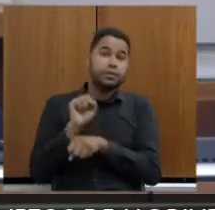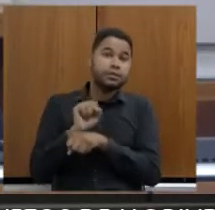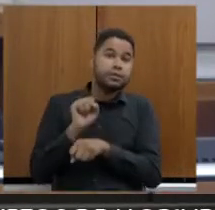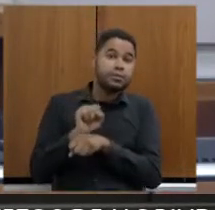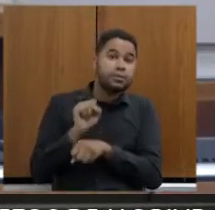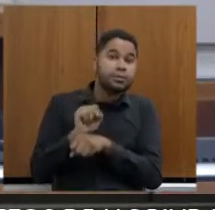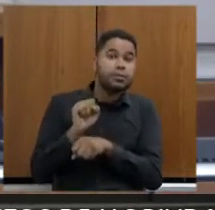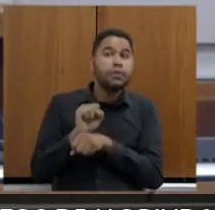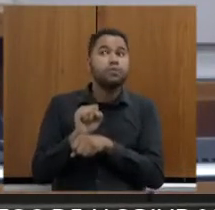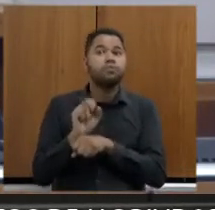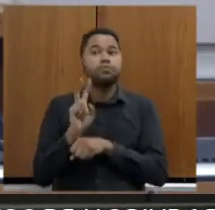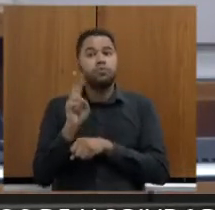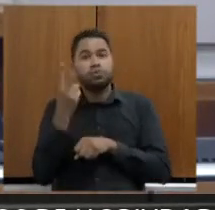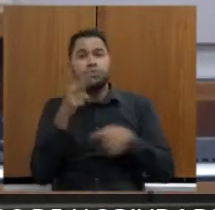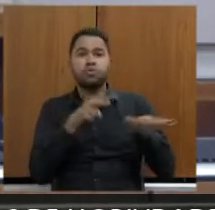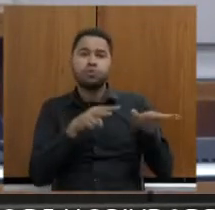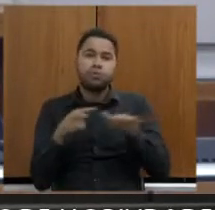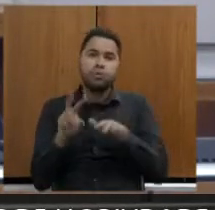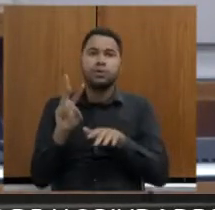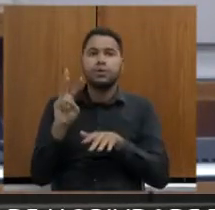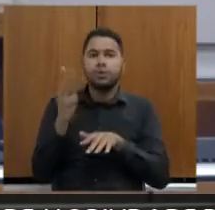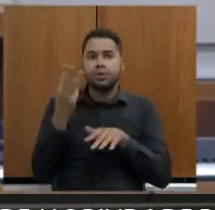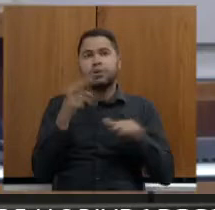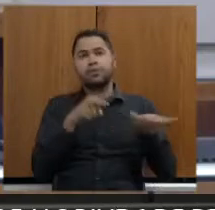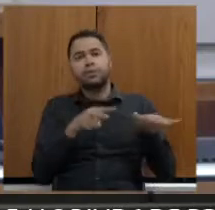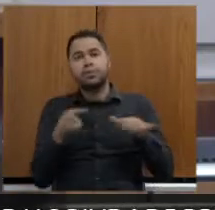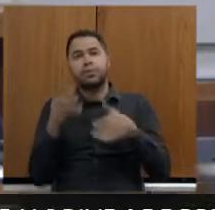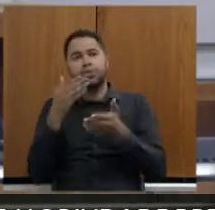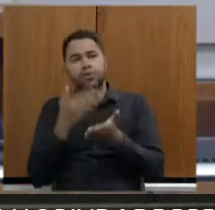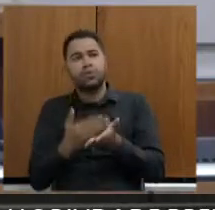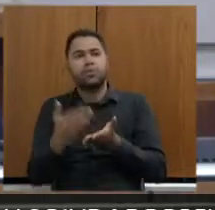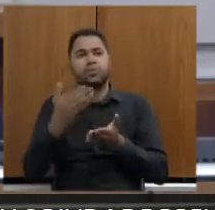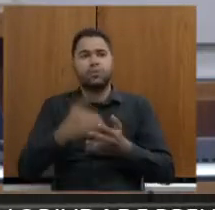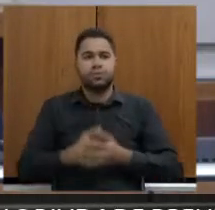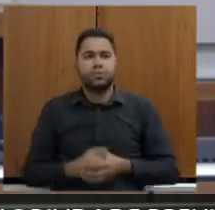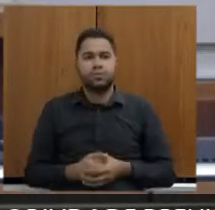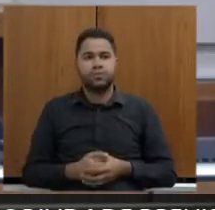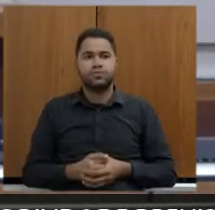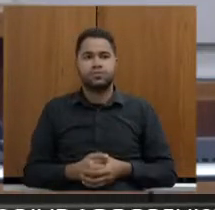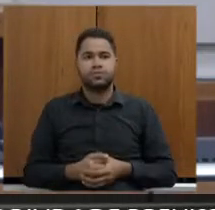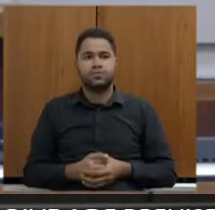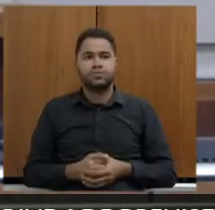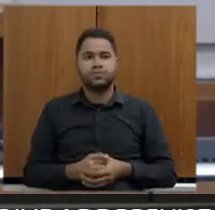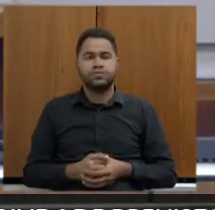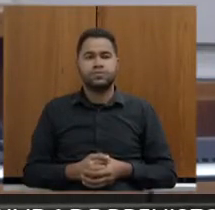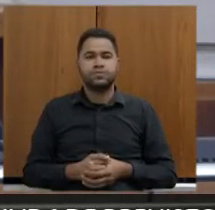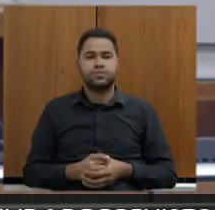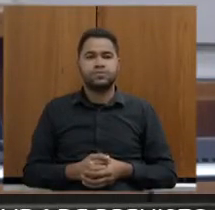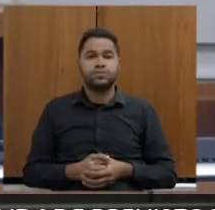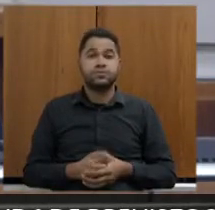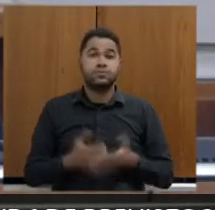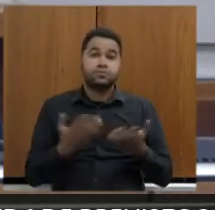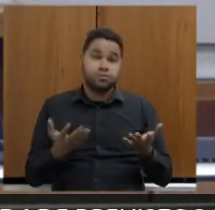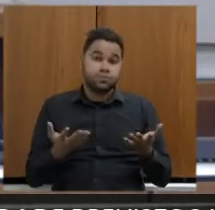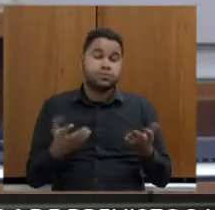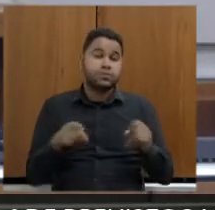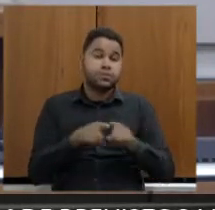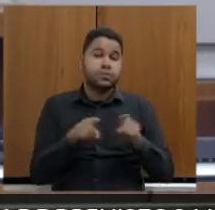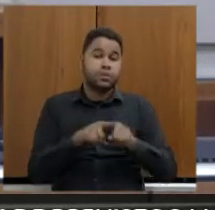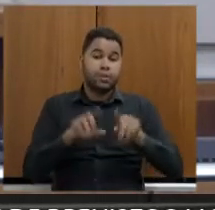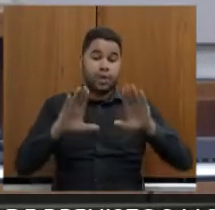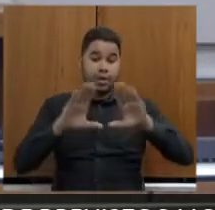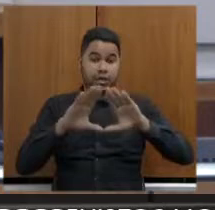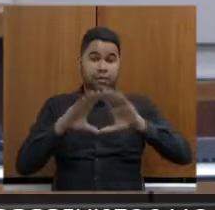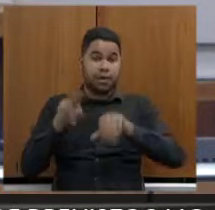de umas duas semanas, três semanas da ordem de início. Então, a gente fica muito feliz em poder, que no âmbito da Assembleia